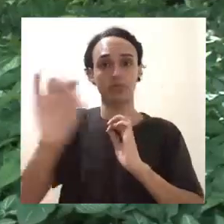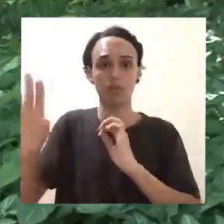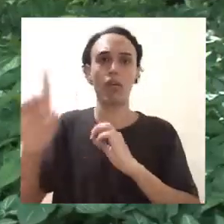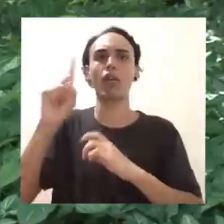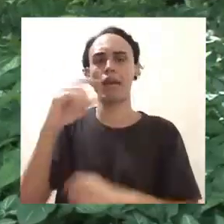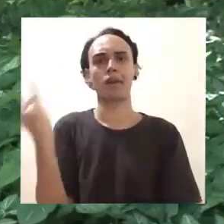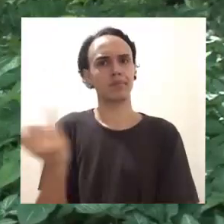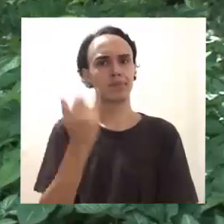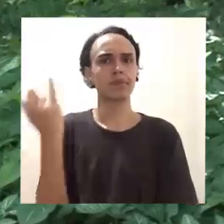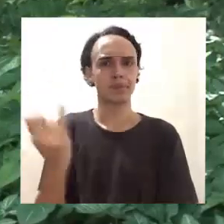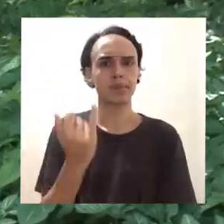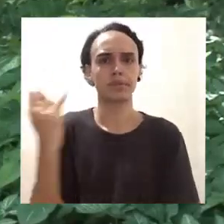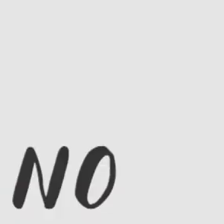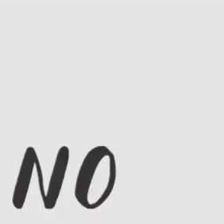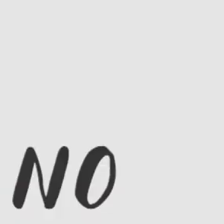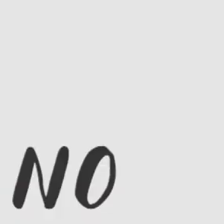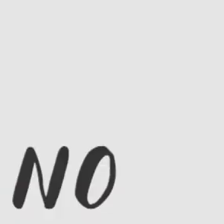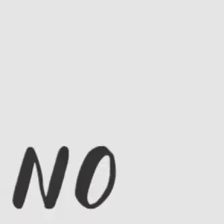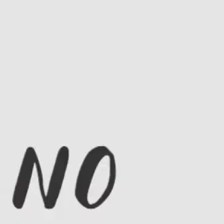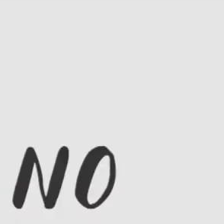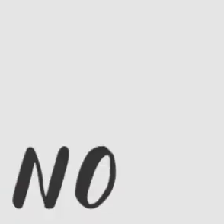porque isso é muito importante.